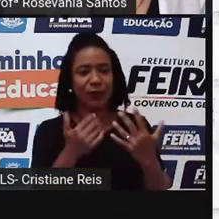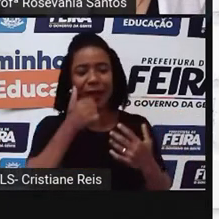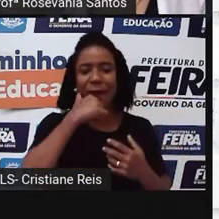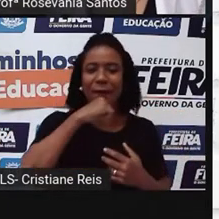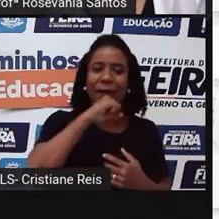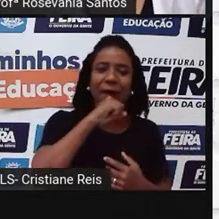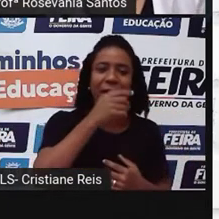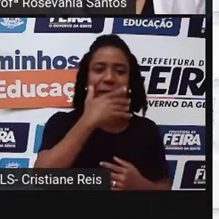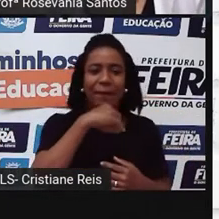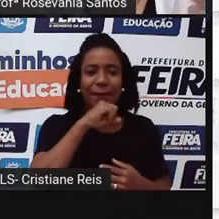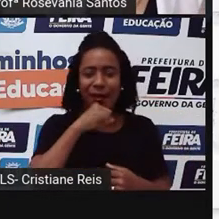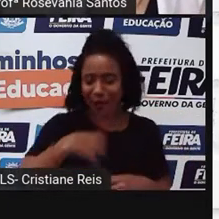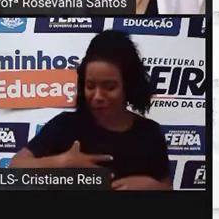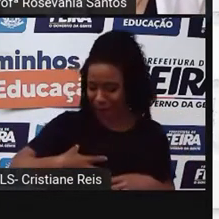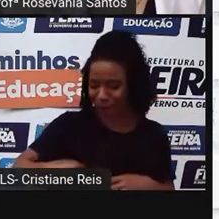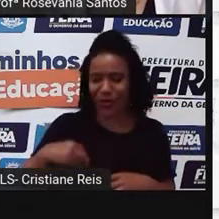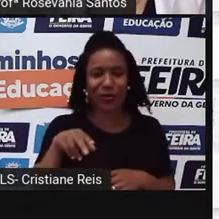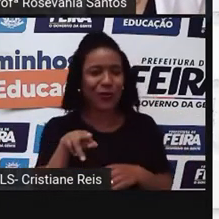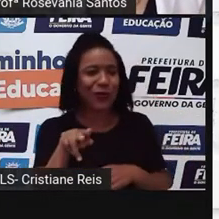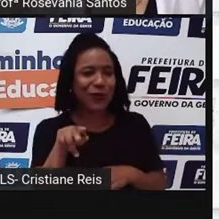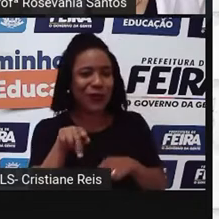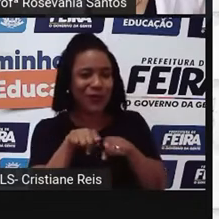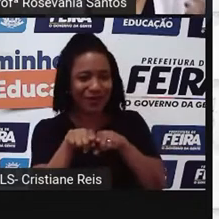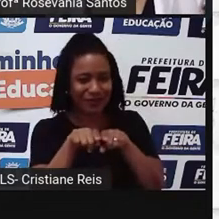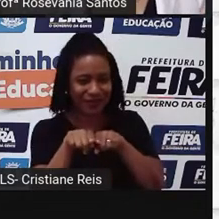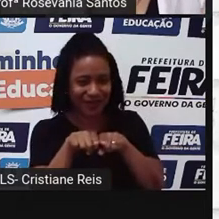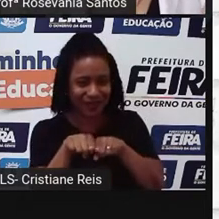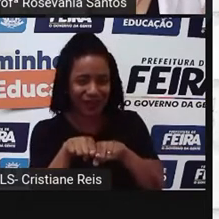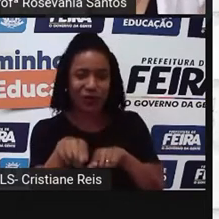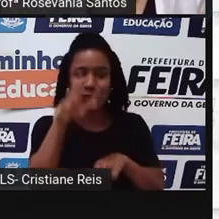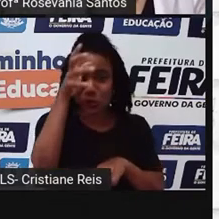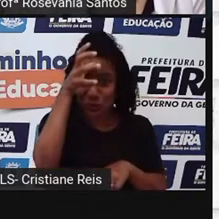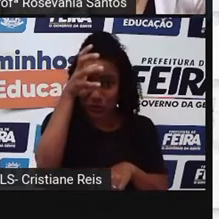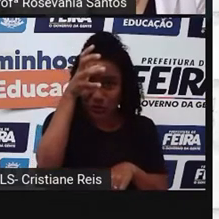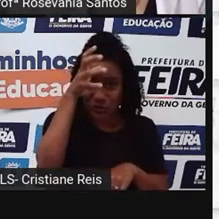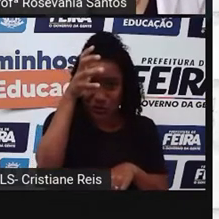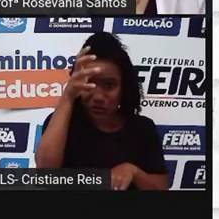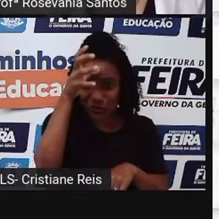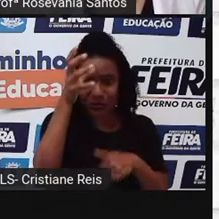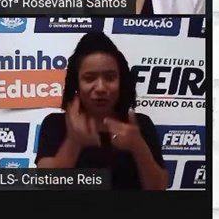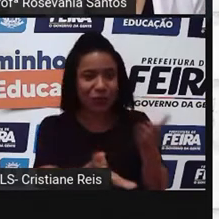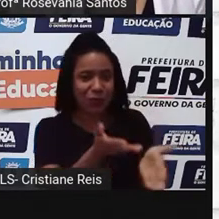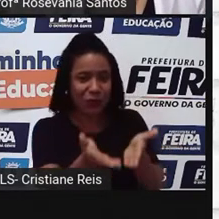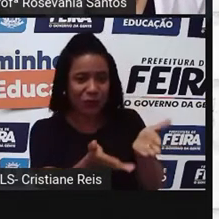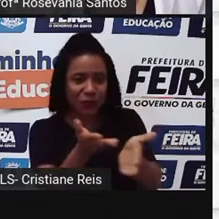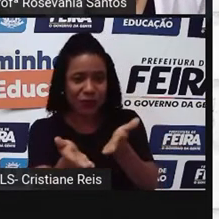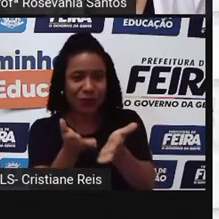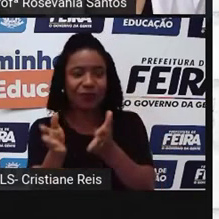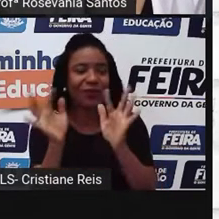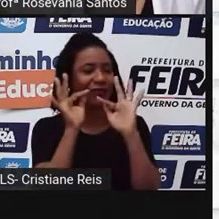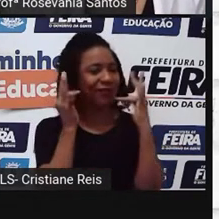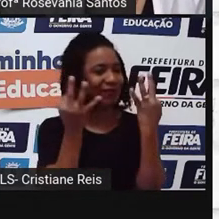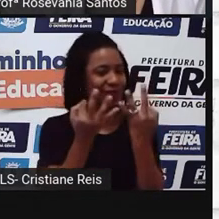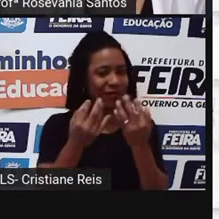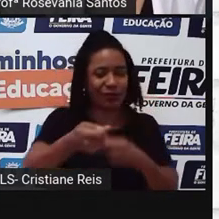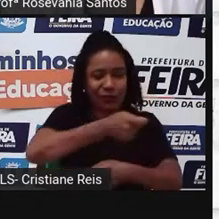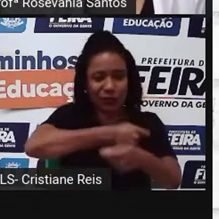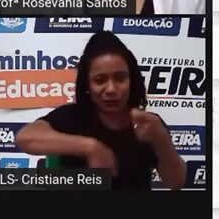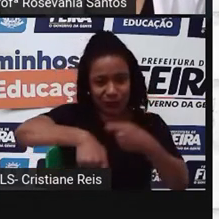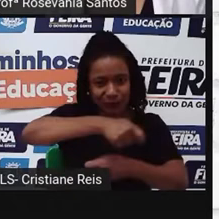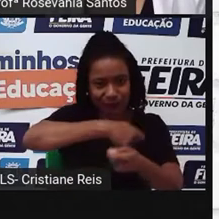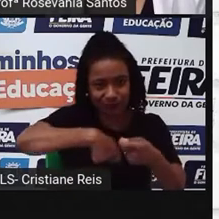filho, irmãos, né? Os tios. Ah, uma propriedade grande que a família, né? Produz ali.